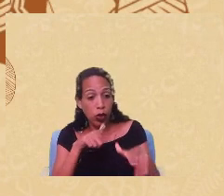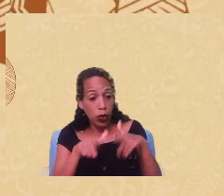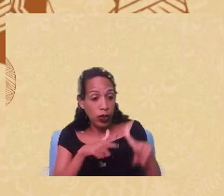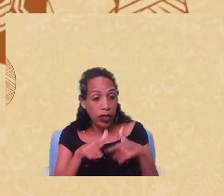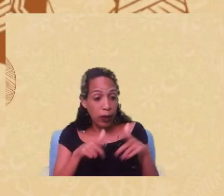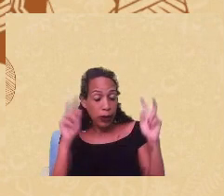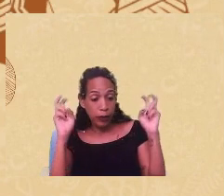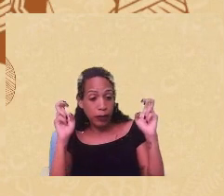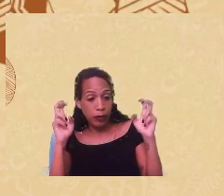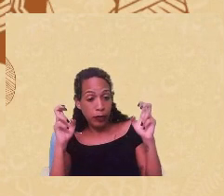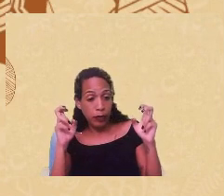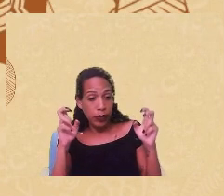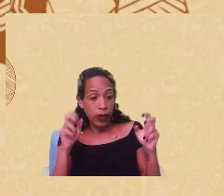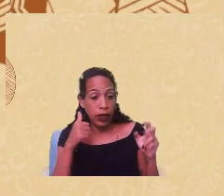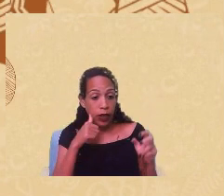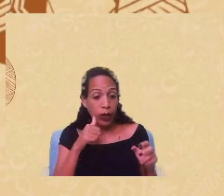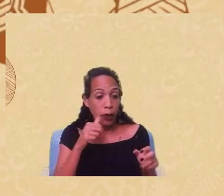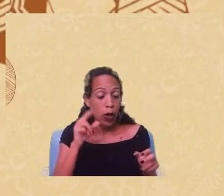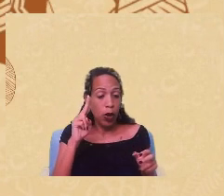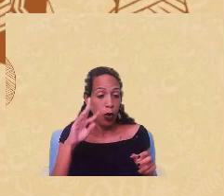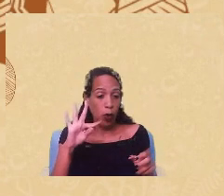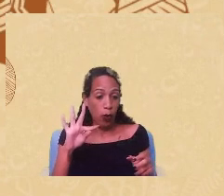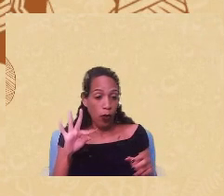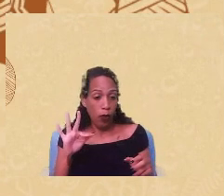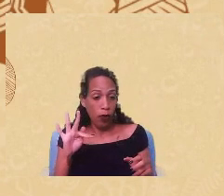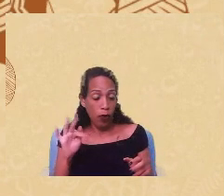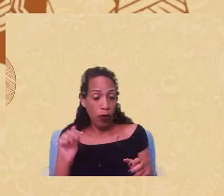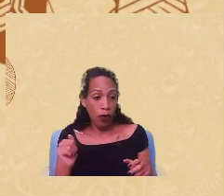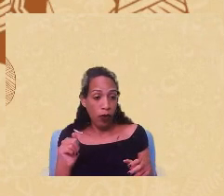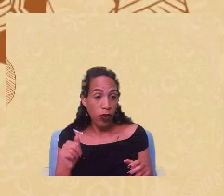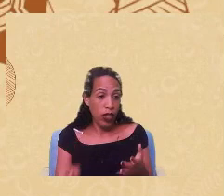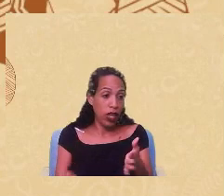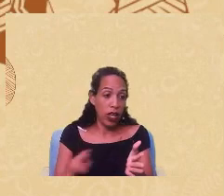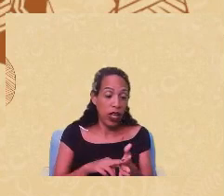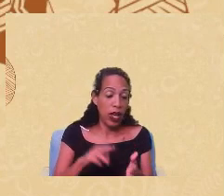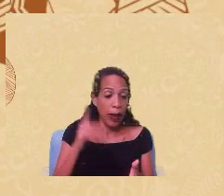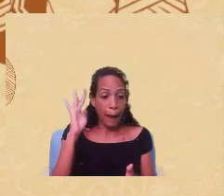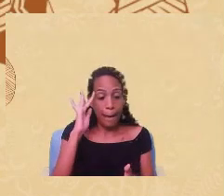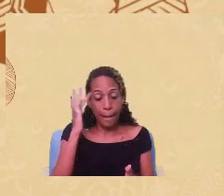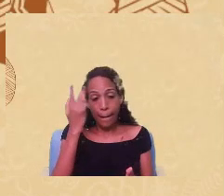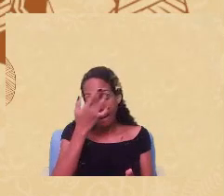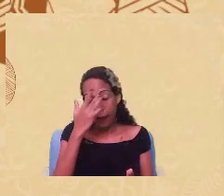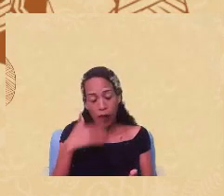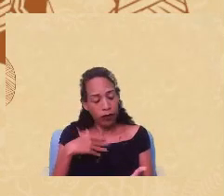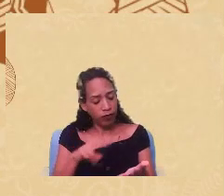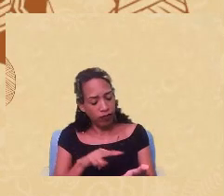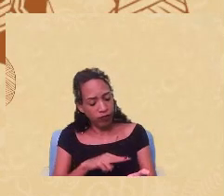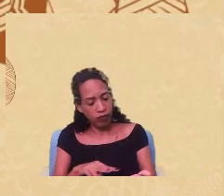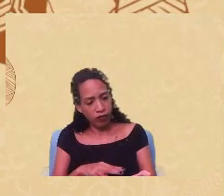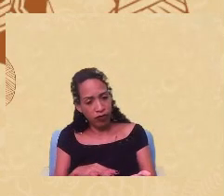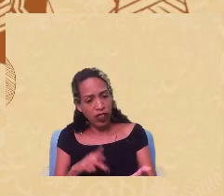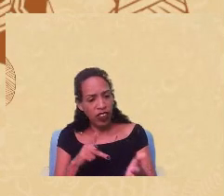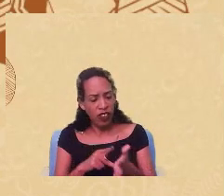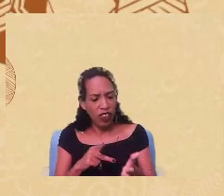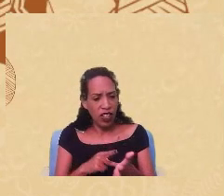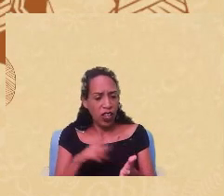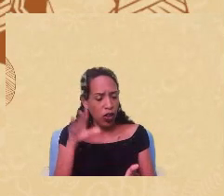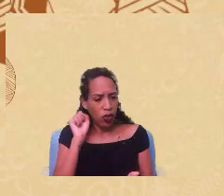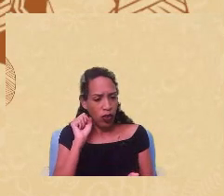que é um menino aqui da UF que recupera as memórias da Neuza aí eu fui ler de verdade estudar